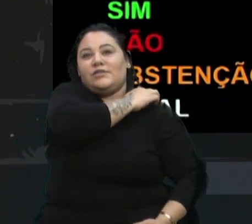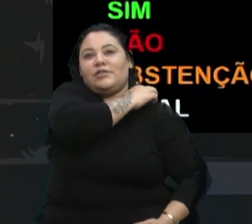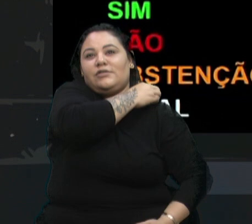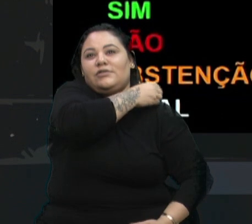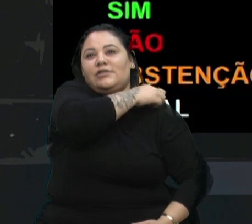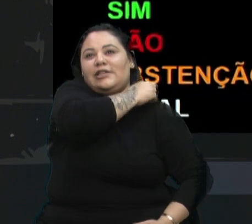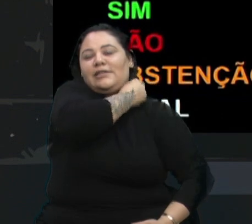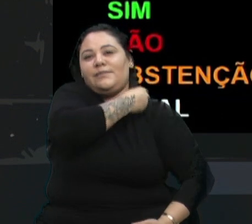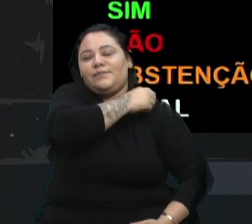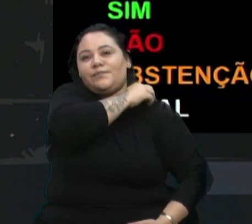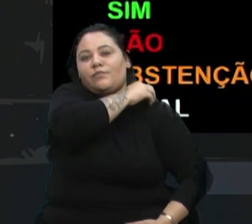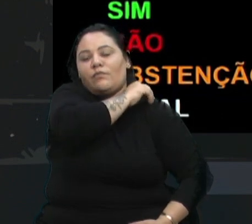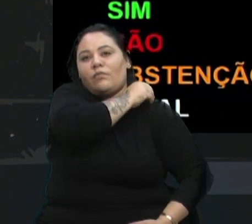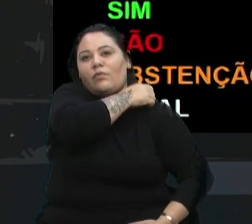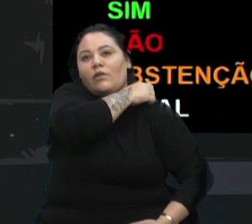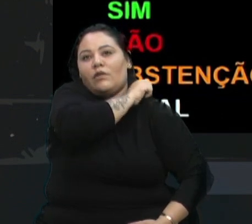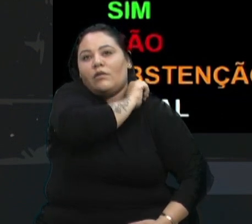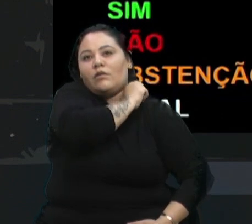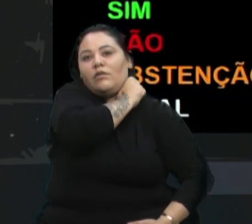vota sim.